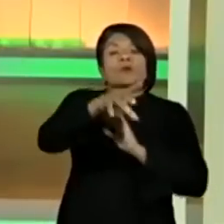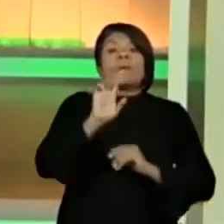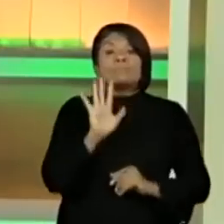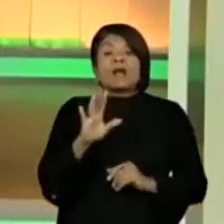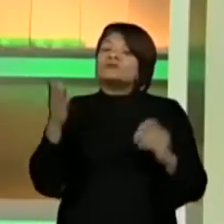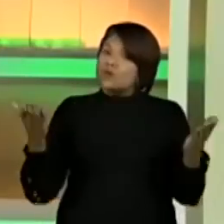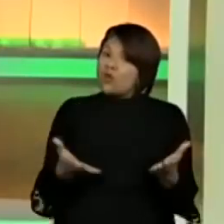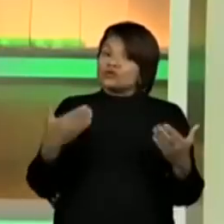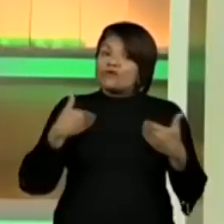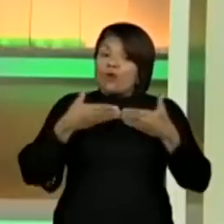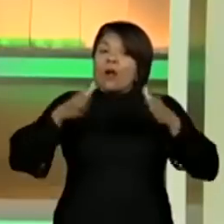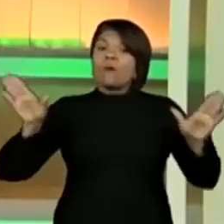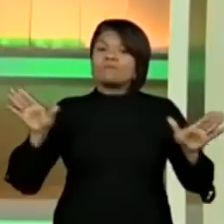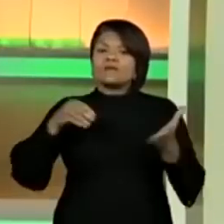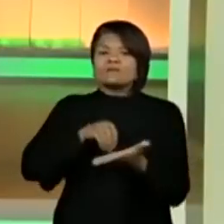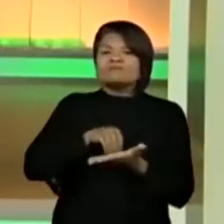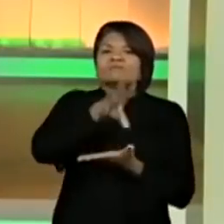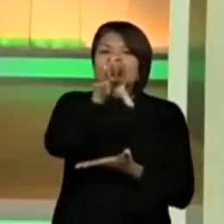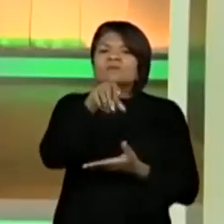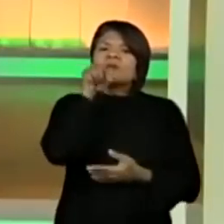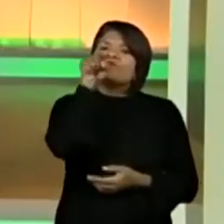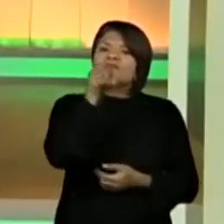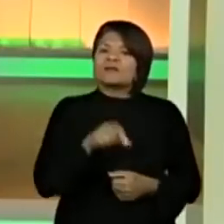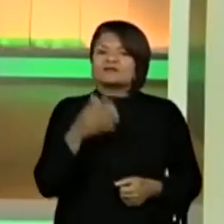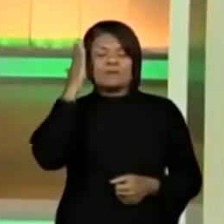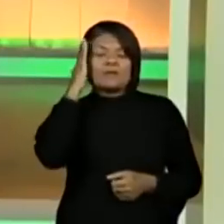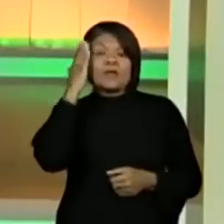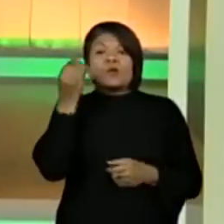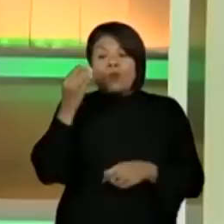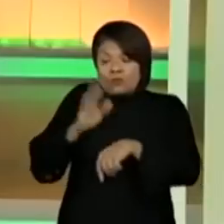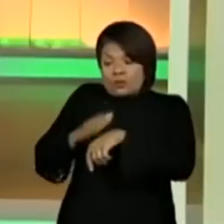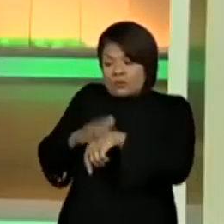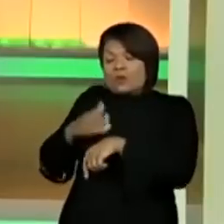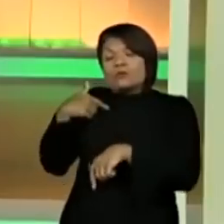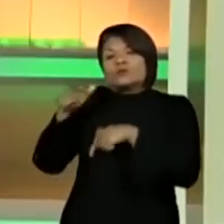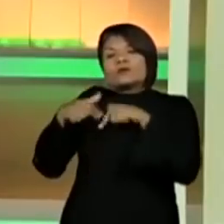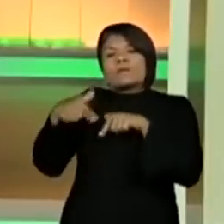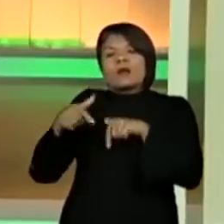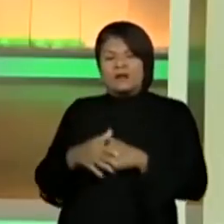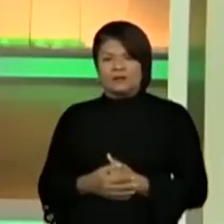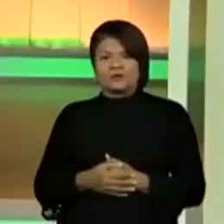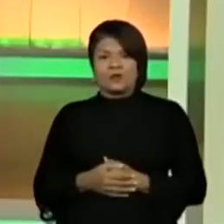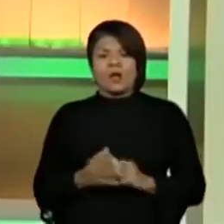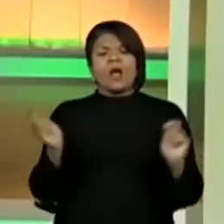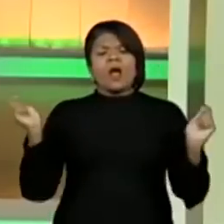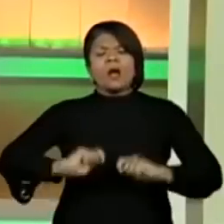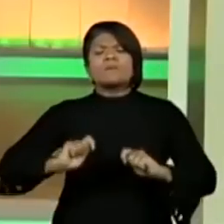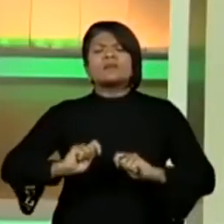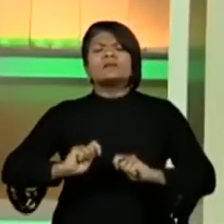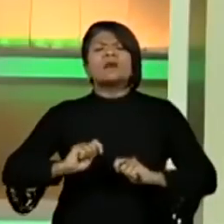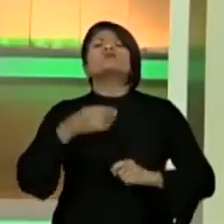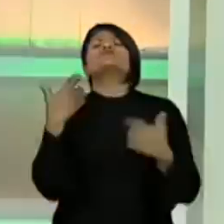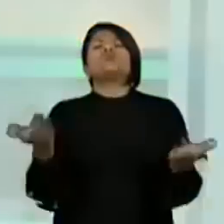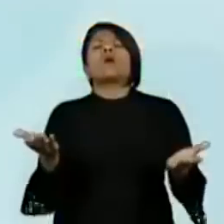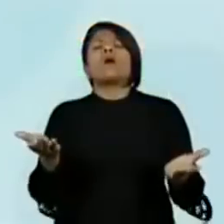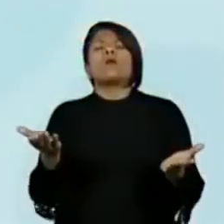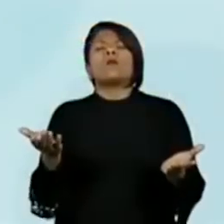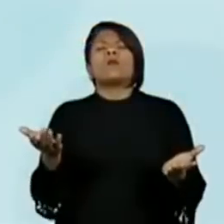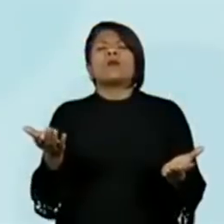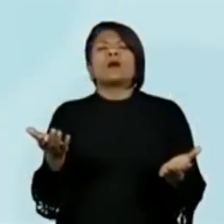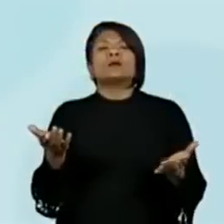compartilhar, e esse é um hábito que eu vou adquirir e vou levar para o resto da vida com os meus alunos. Qual é a habilidade que a gente vai trabalhar hoje?